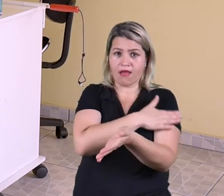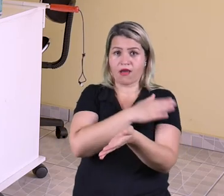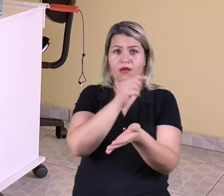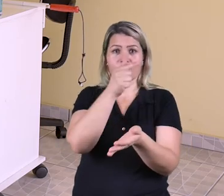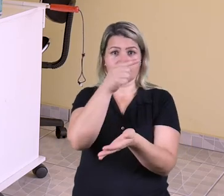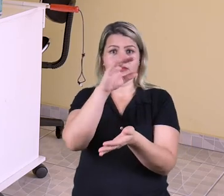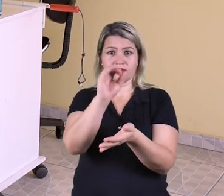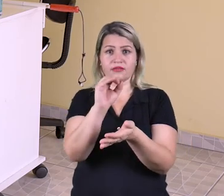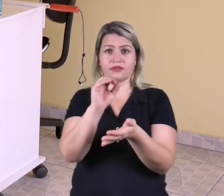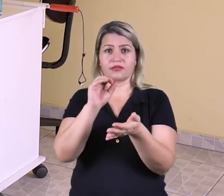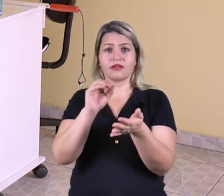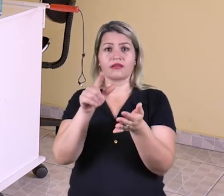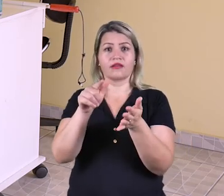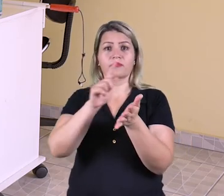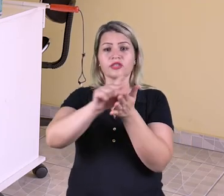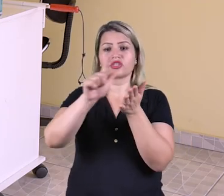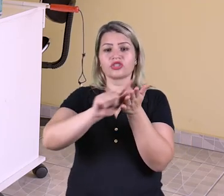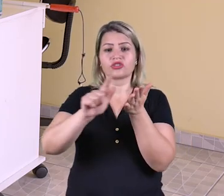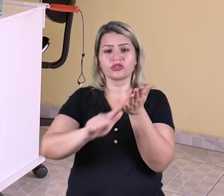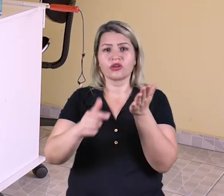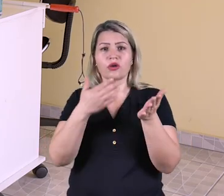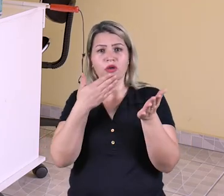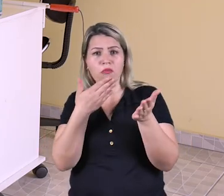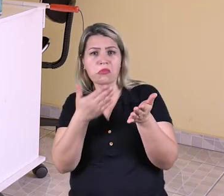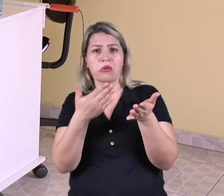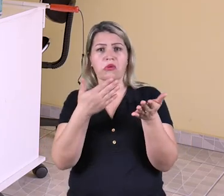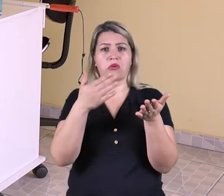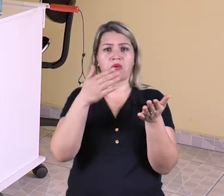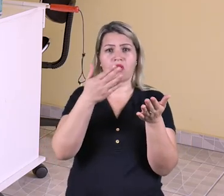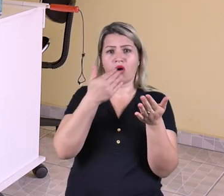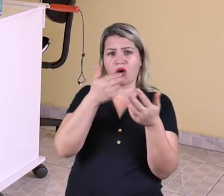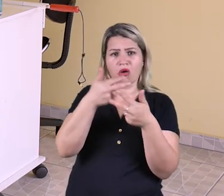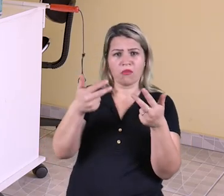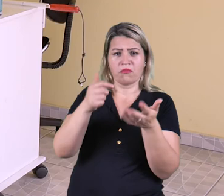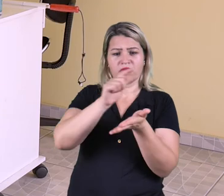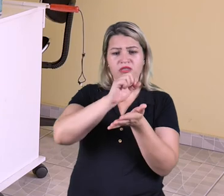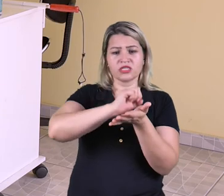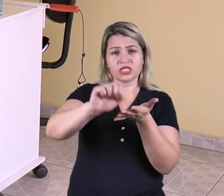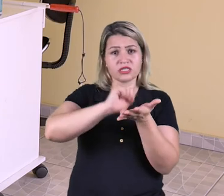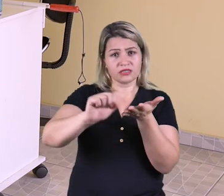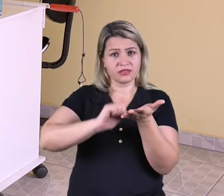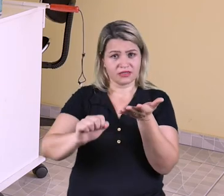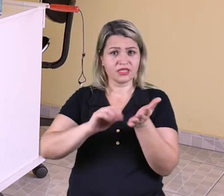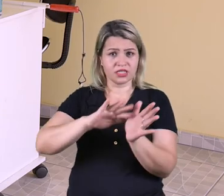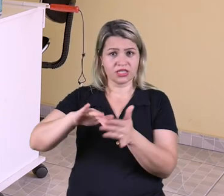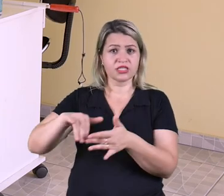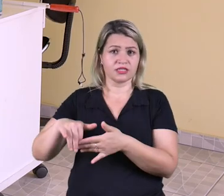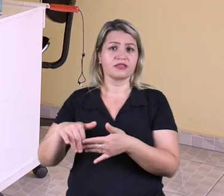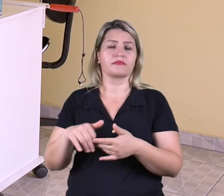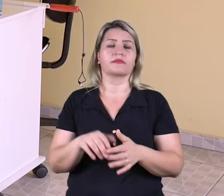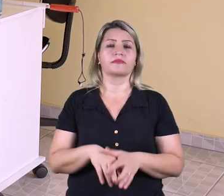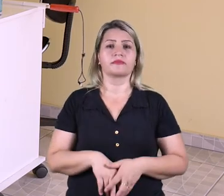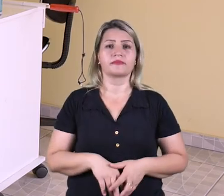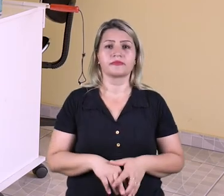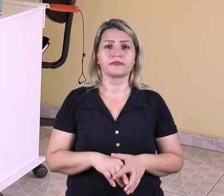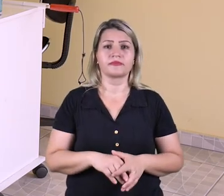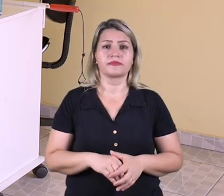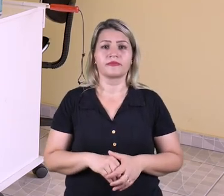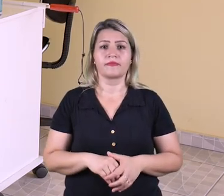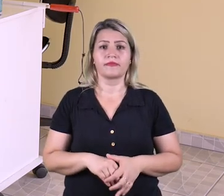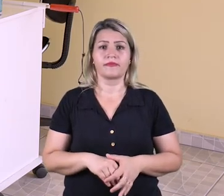70%. Para tirar o acúmulo de pó e outros tipos de resíduos, como por exemplo o de alimentos, também de cima para baixo.